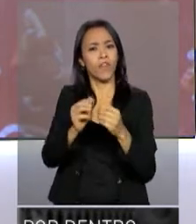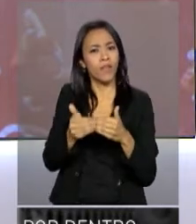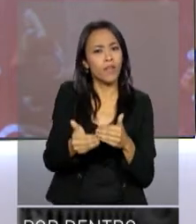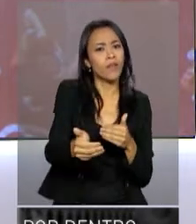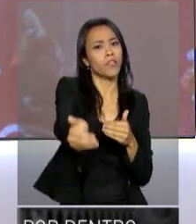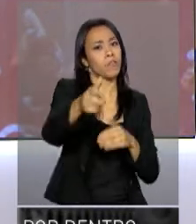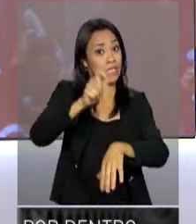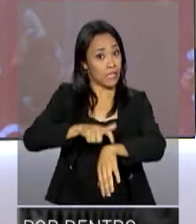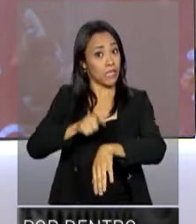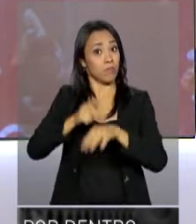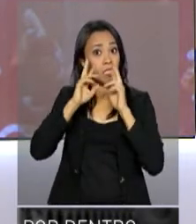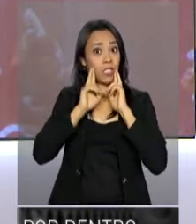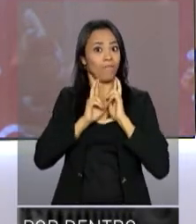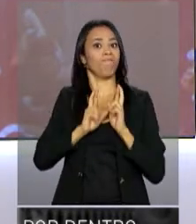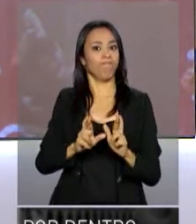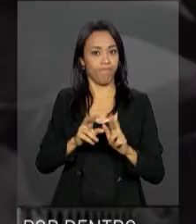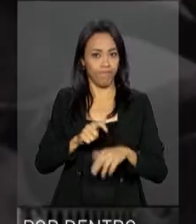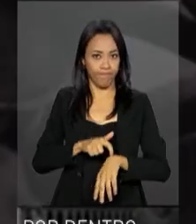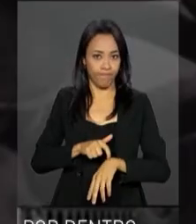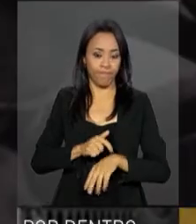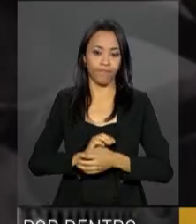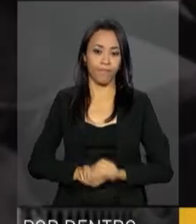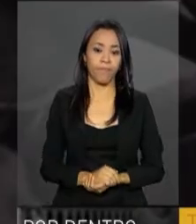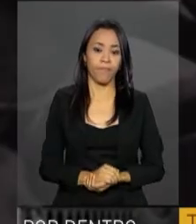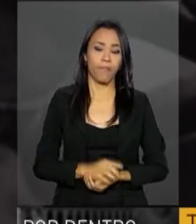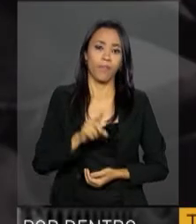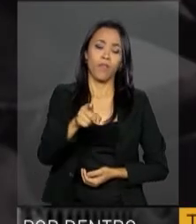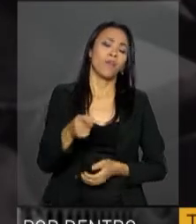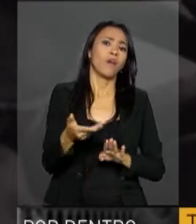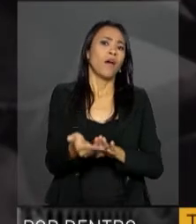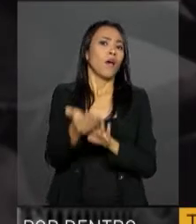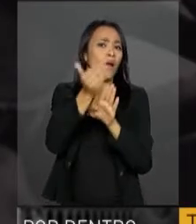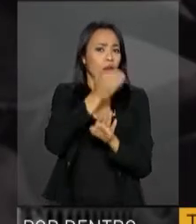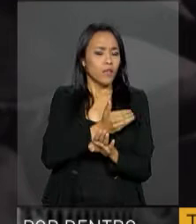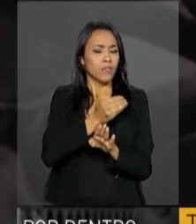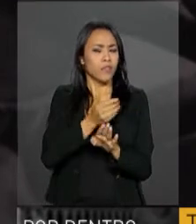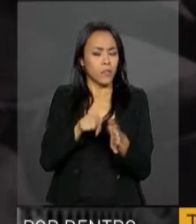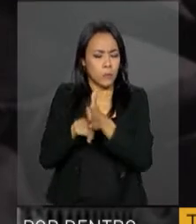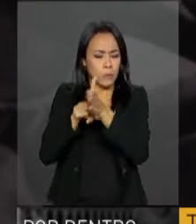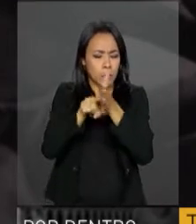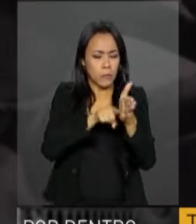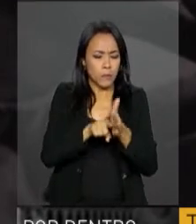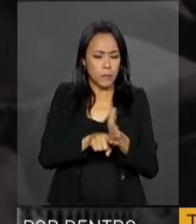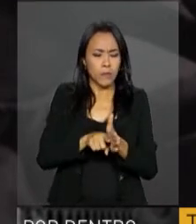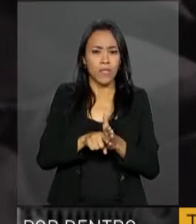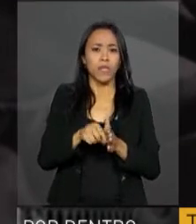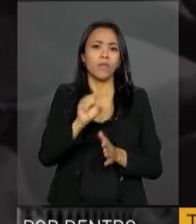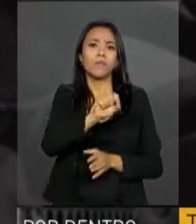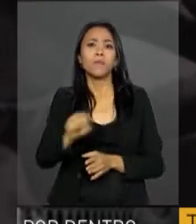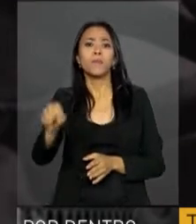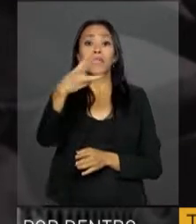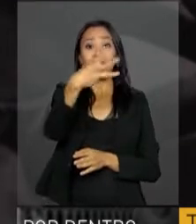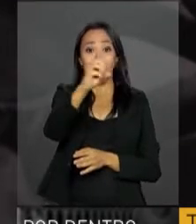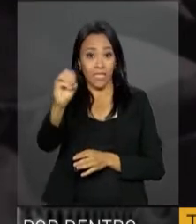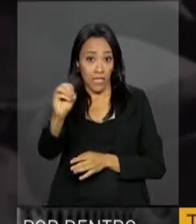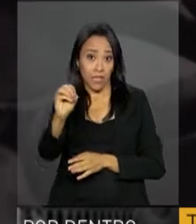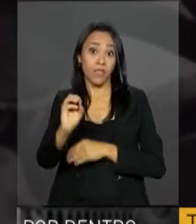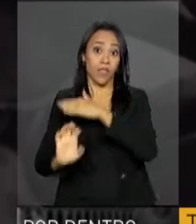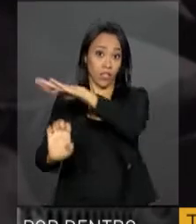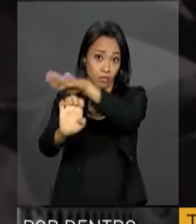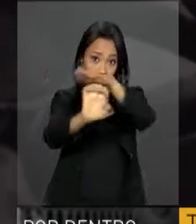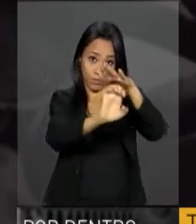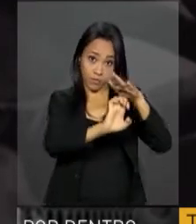esse tempo seja cumprido. Na auditoria que foi feita percebemos que cerca de 300 instituições públicas, administração